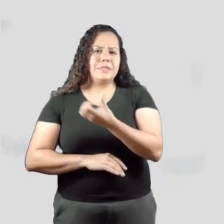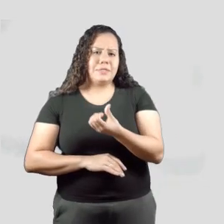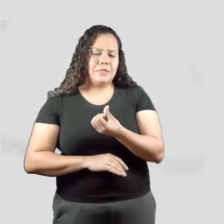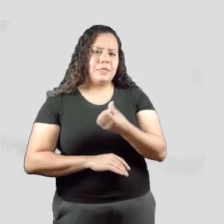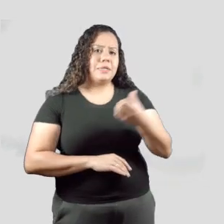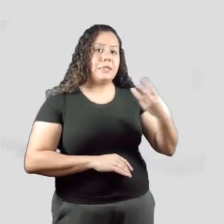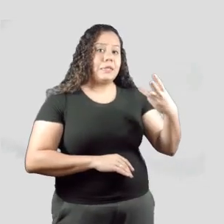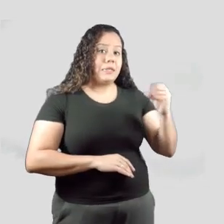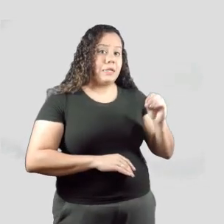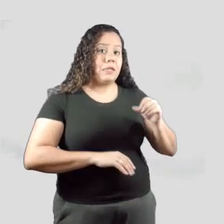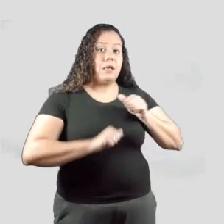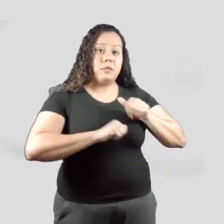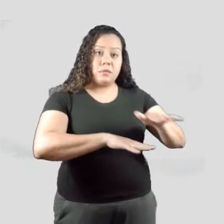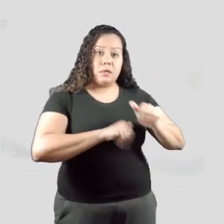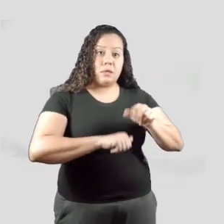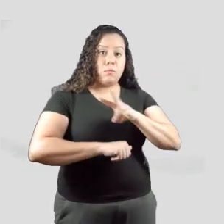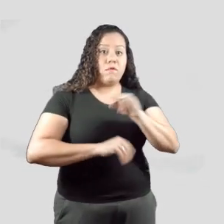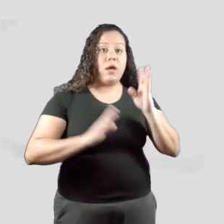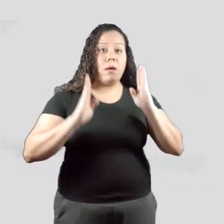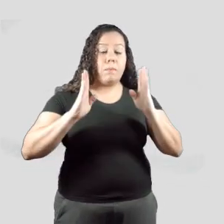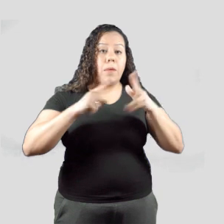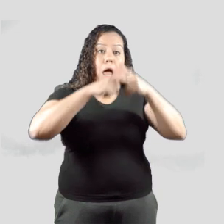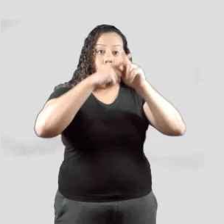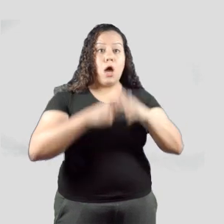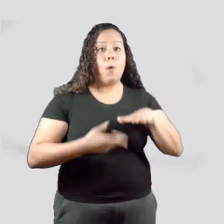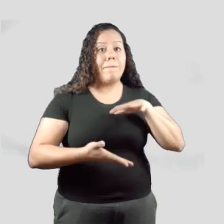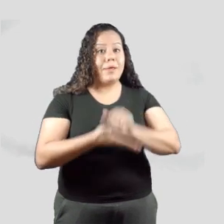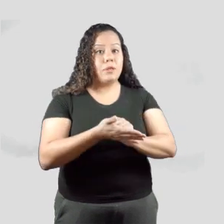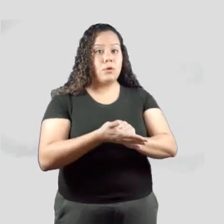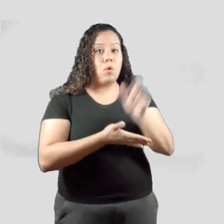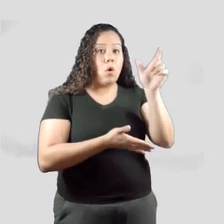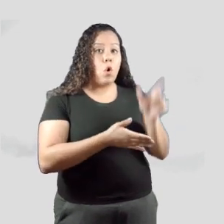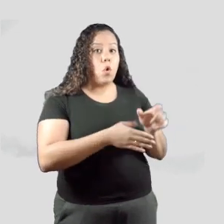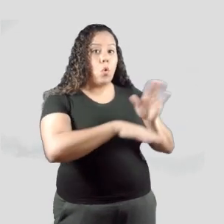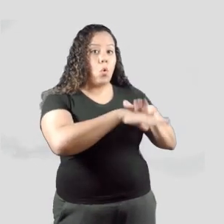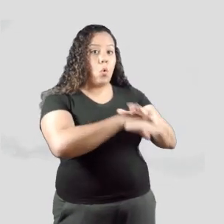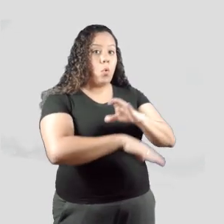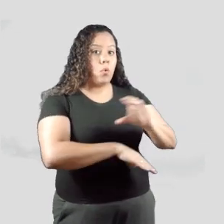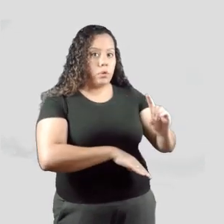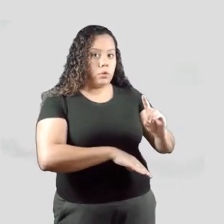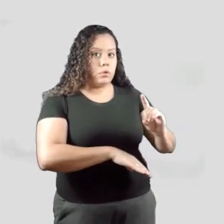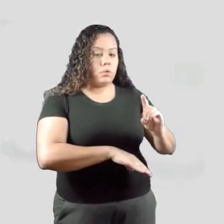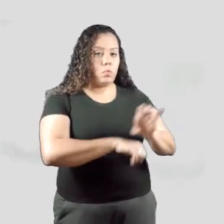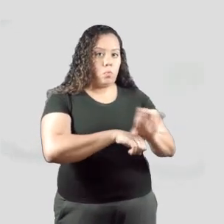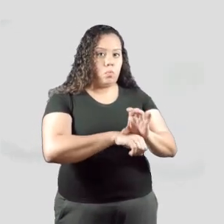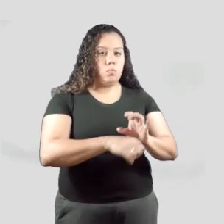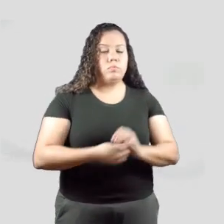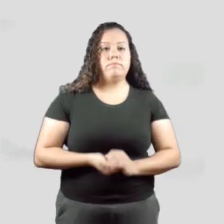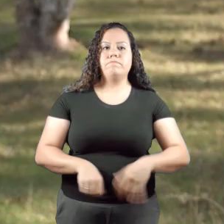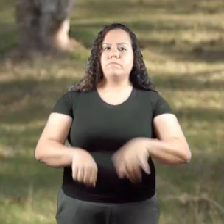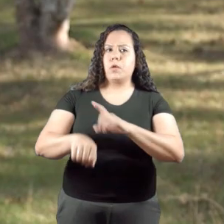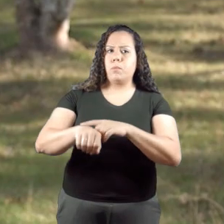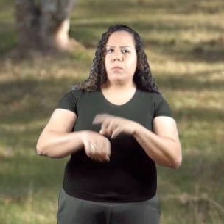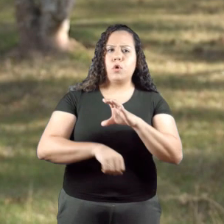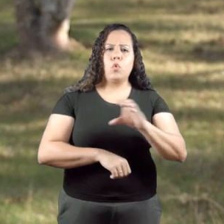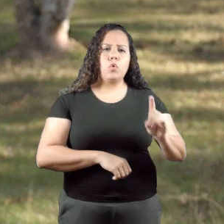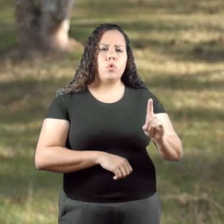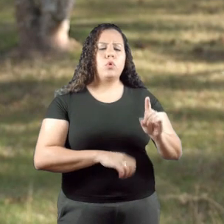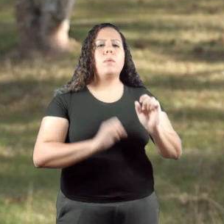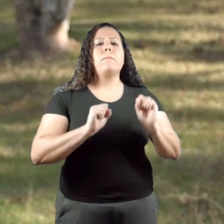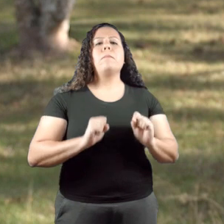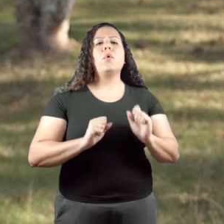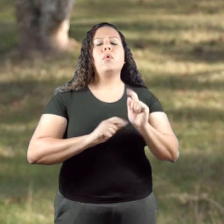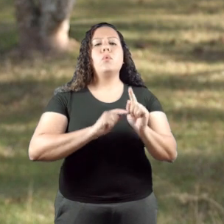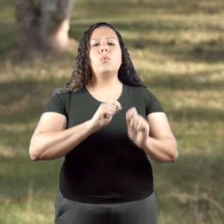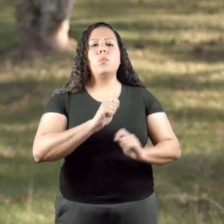No período de 16 a 30 de setembro, será o período de ajuste de matrícula pelos coordenadores de curso. Nesse momento,